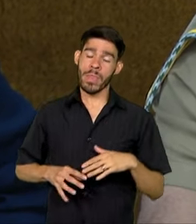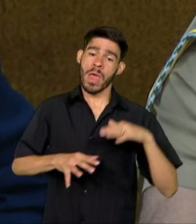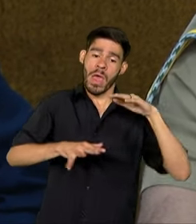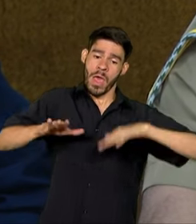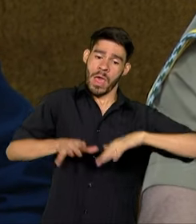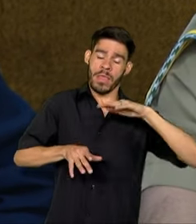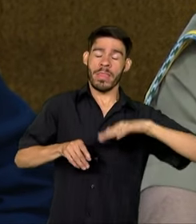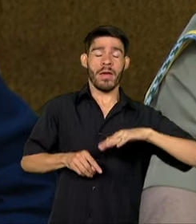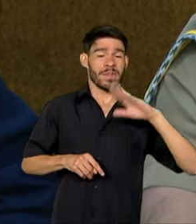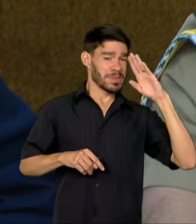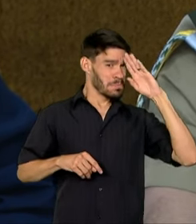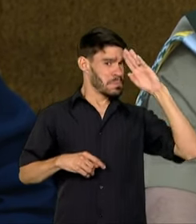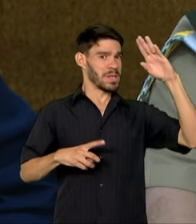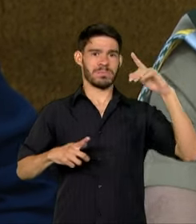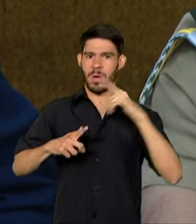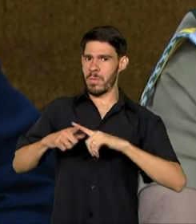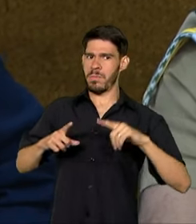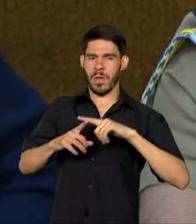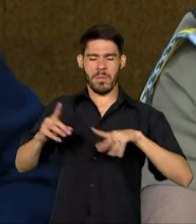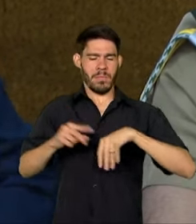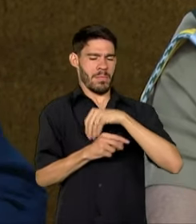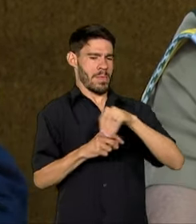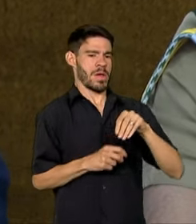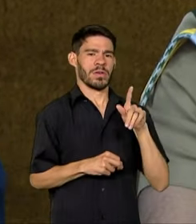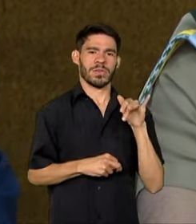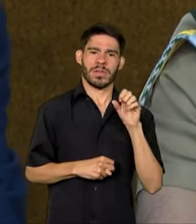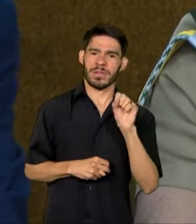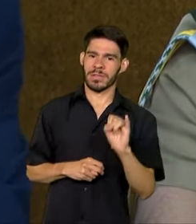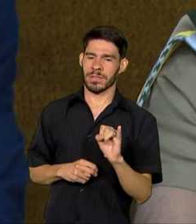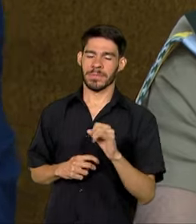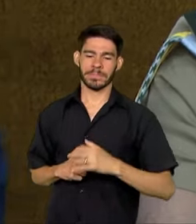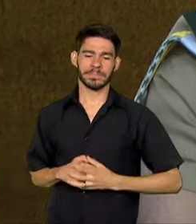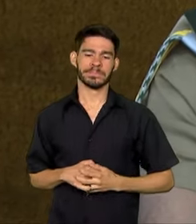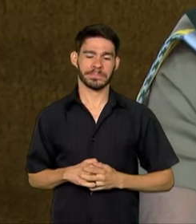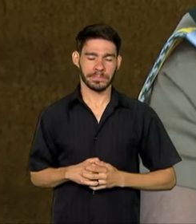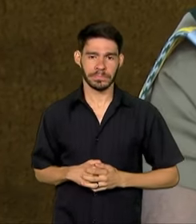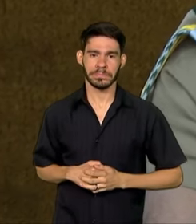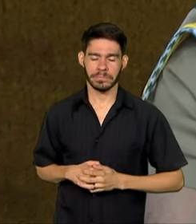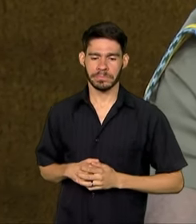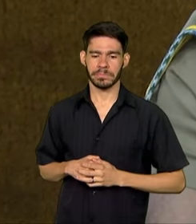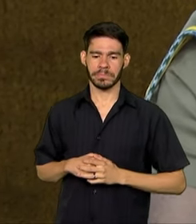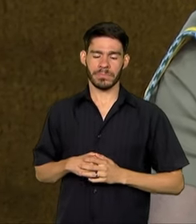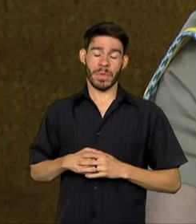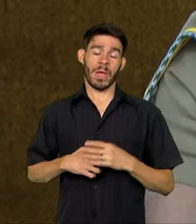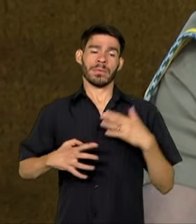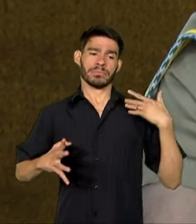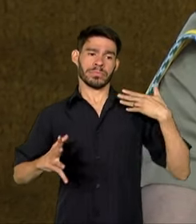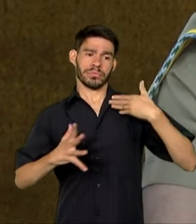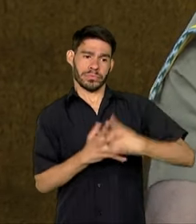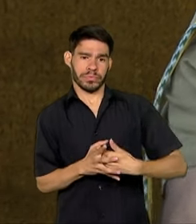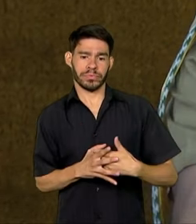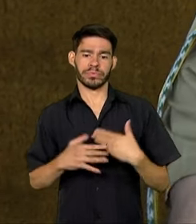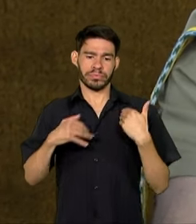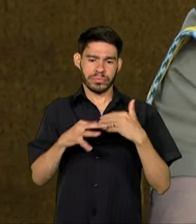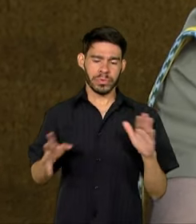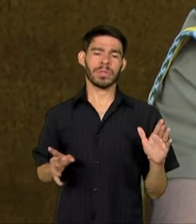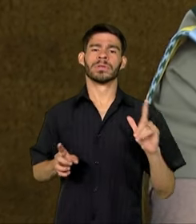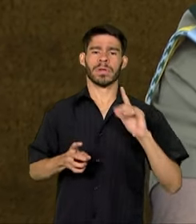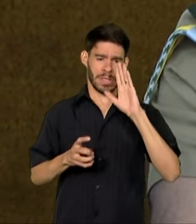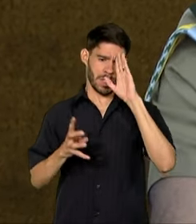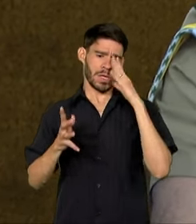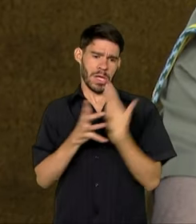a principal crise envolvendo o Gabinete de Segurança Institucional ao longo da sua existência. Eu creio que